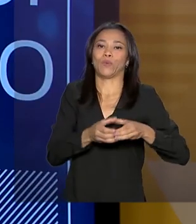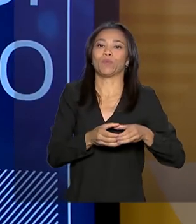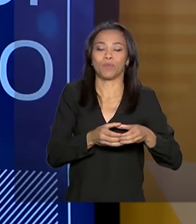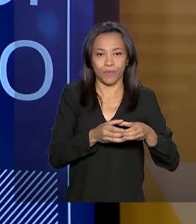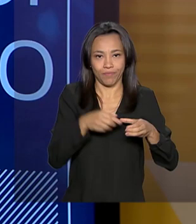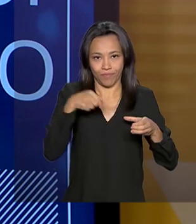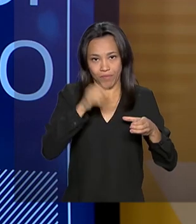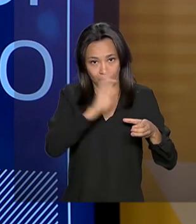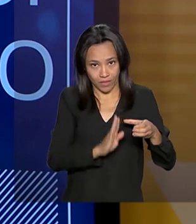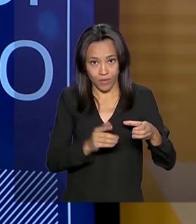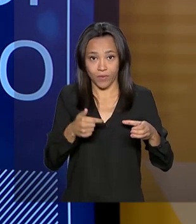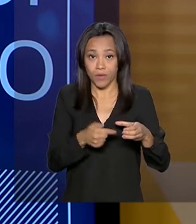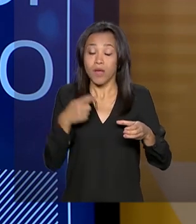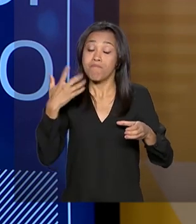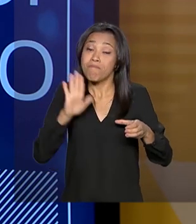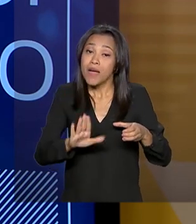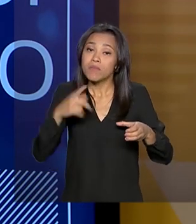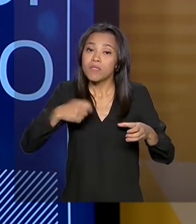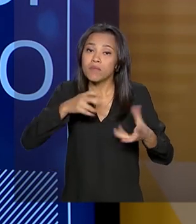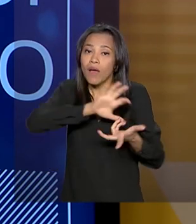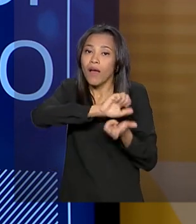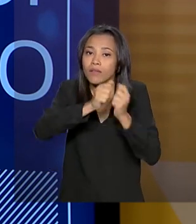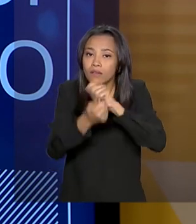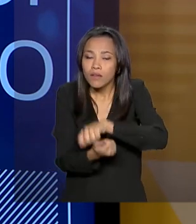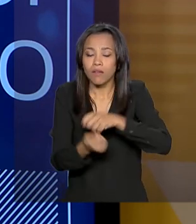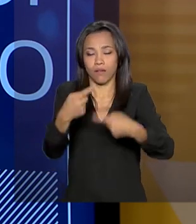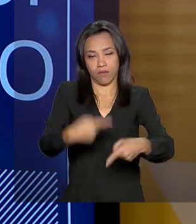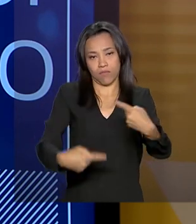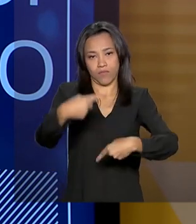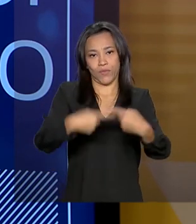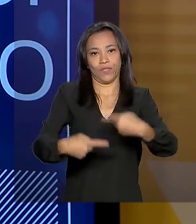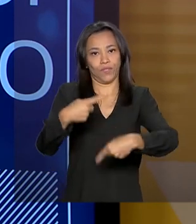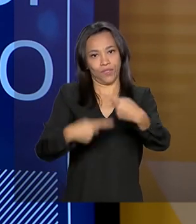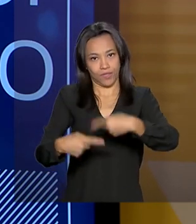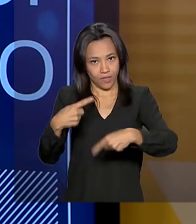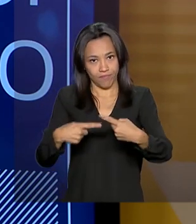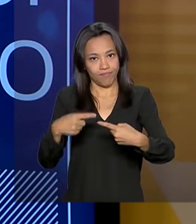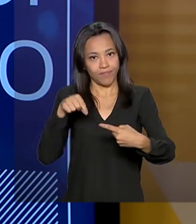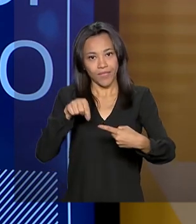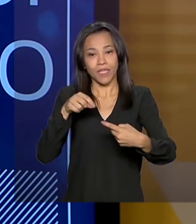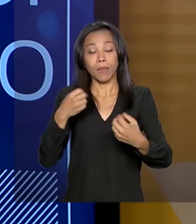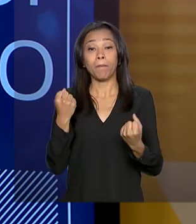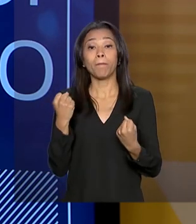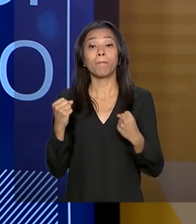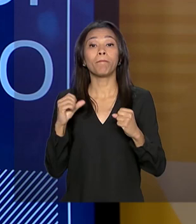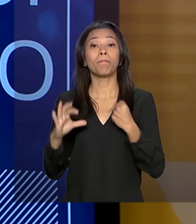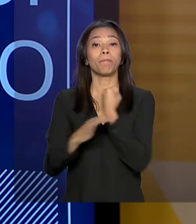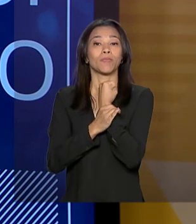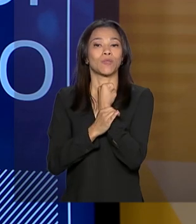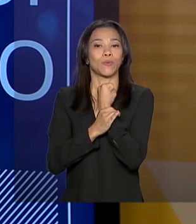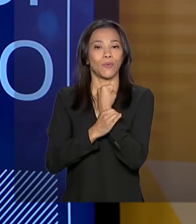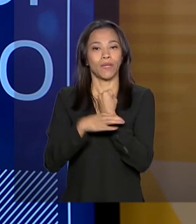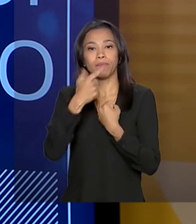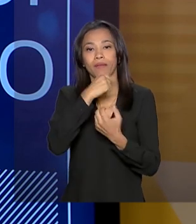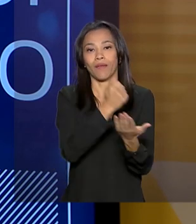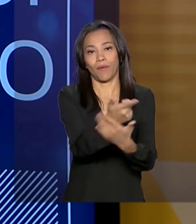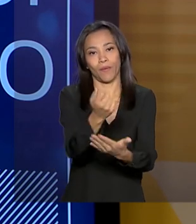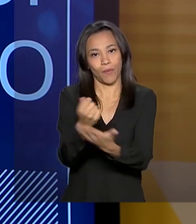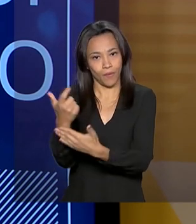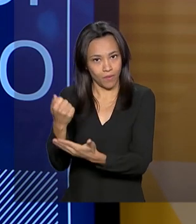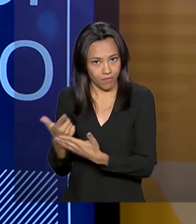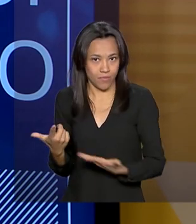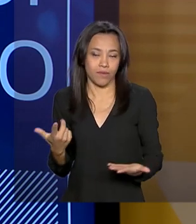adequar a nossa política pública de defesa do consumidor, dentre elas a questão de proteção do